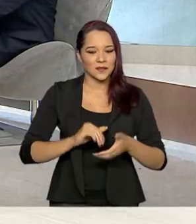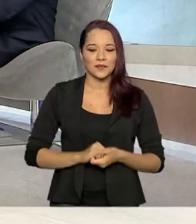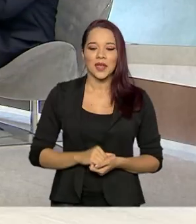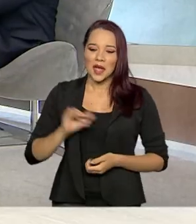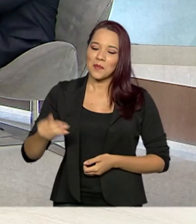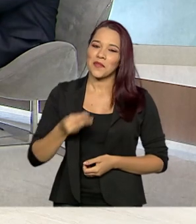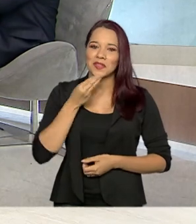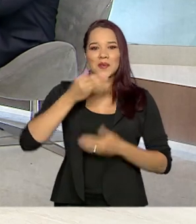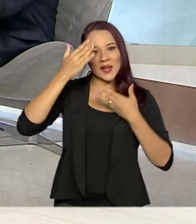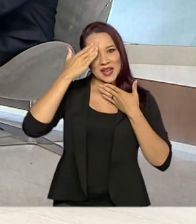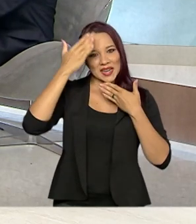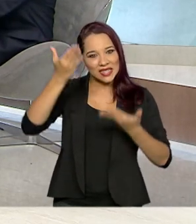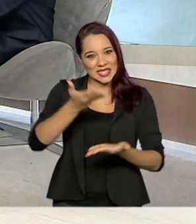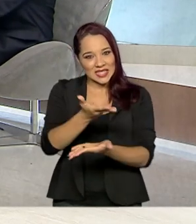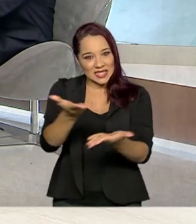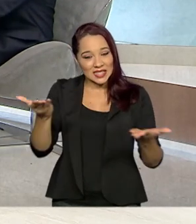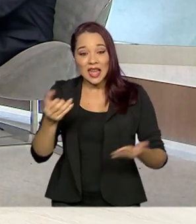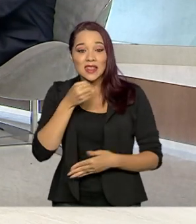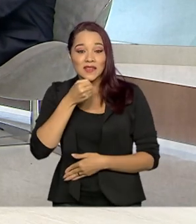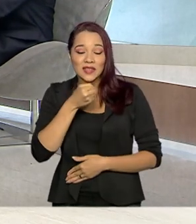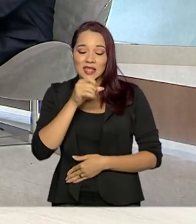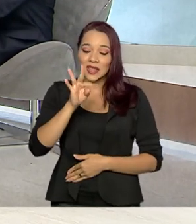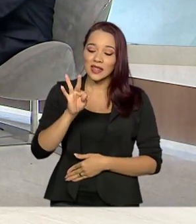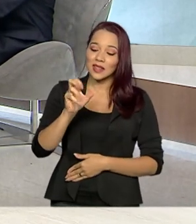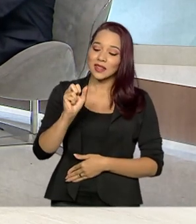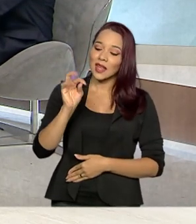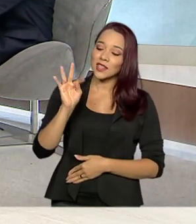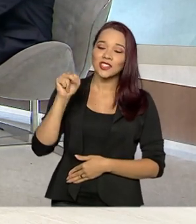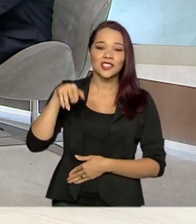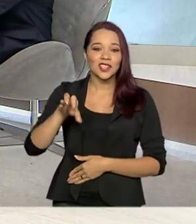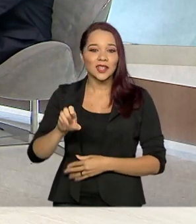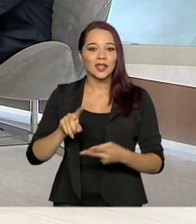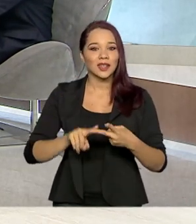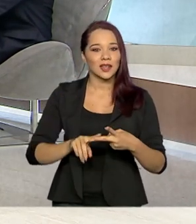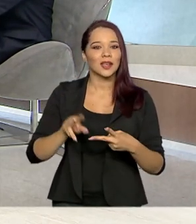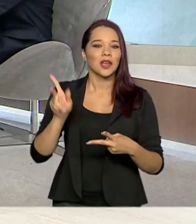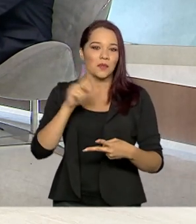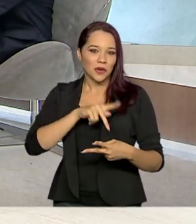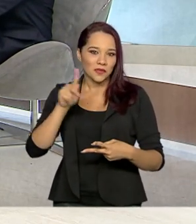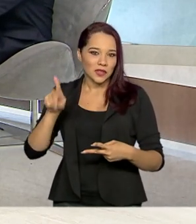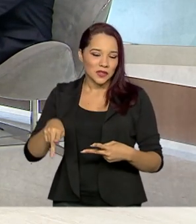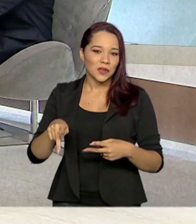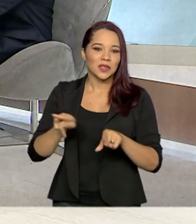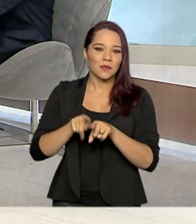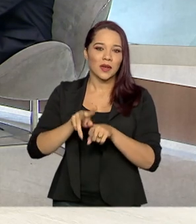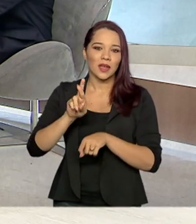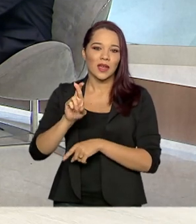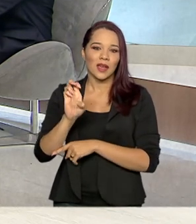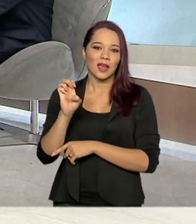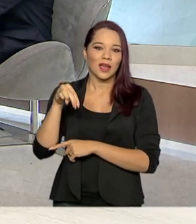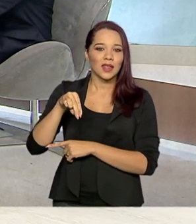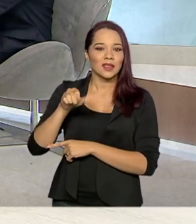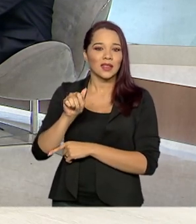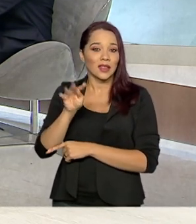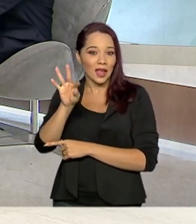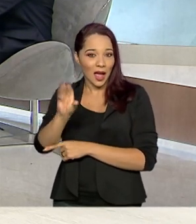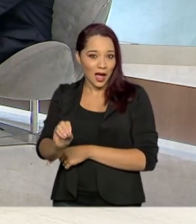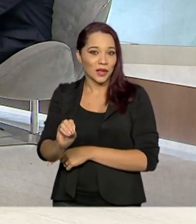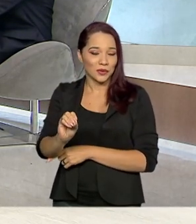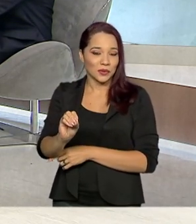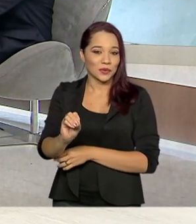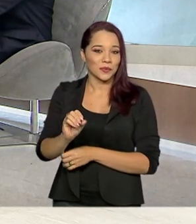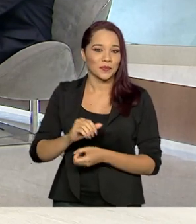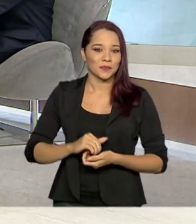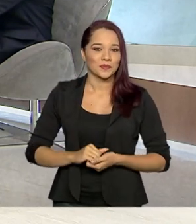para agradecer os nossos entrevistados, a Tatiane, a Psypelli, professora da FGV, o Renato Conchon, que é da CNA, coordenador do Núcleo